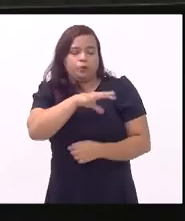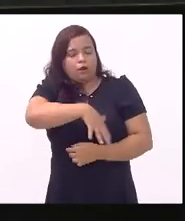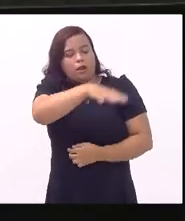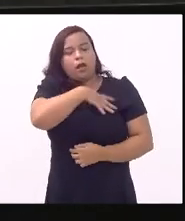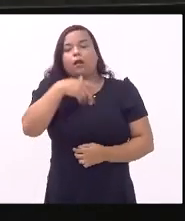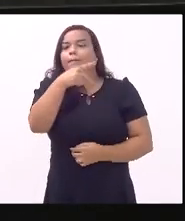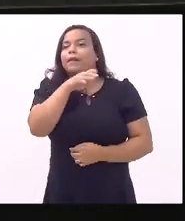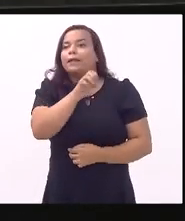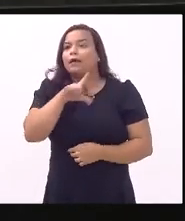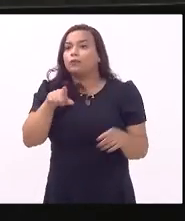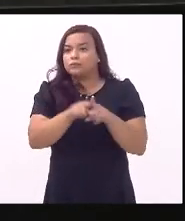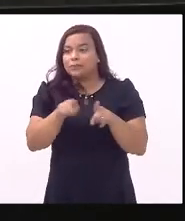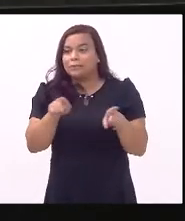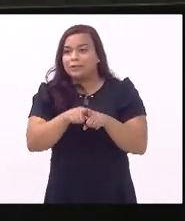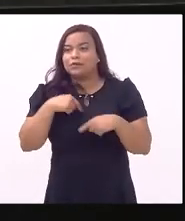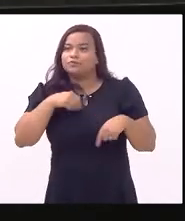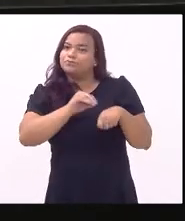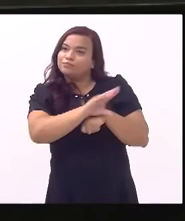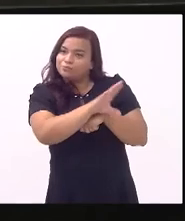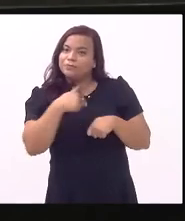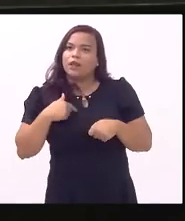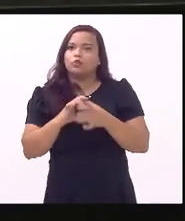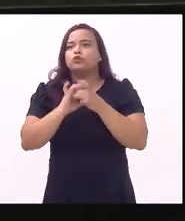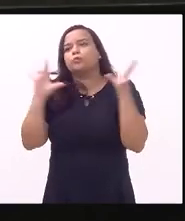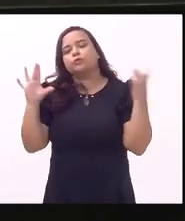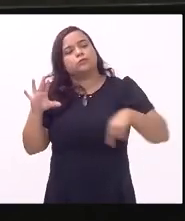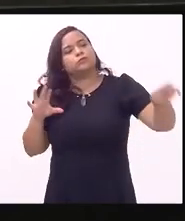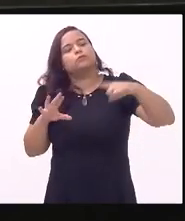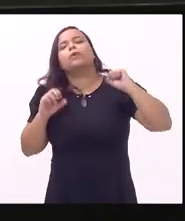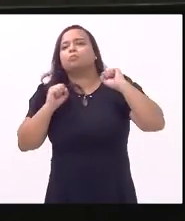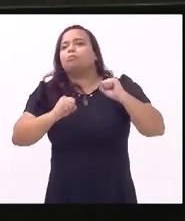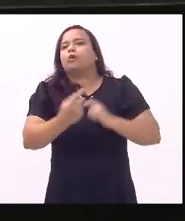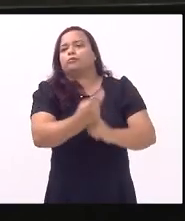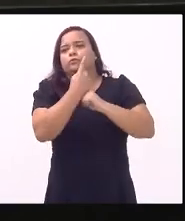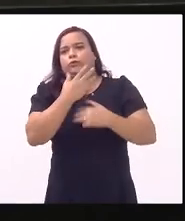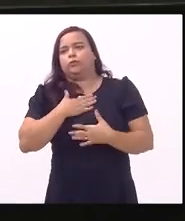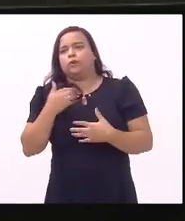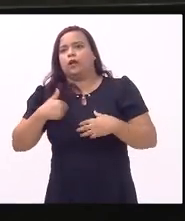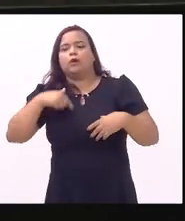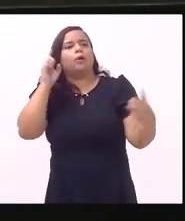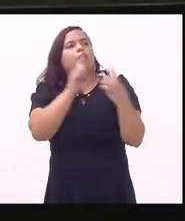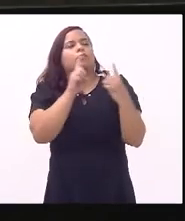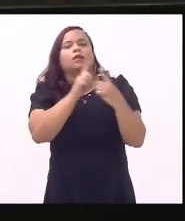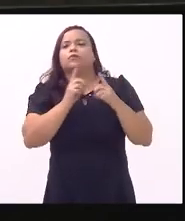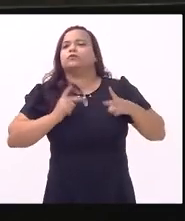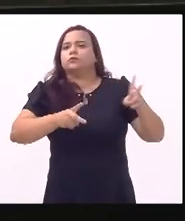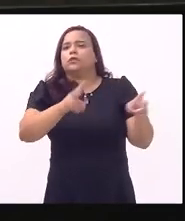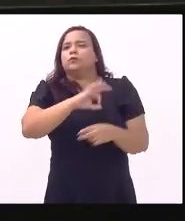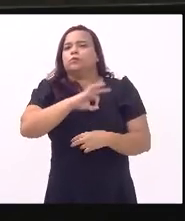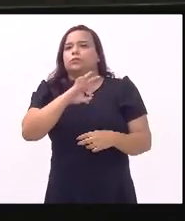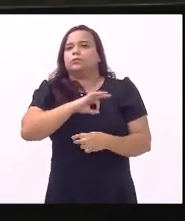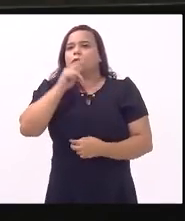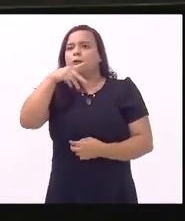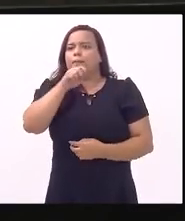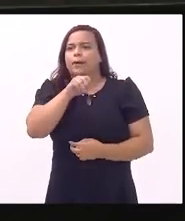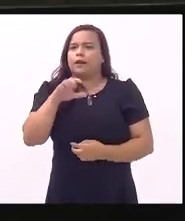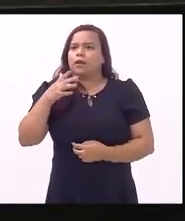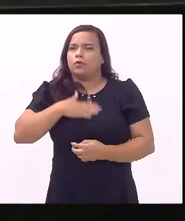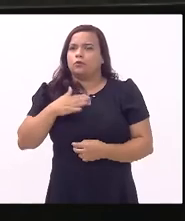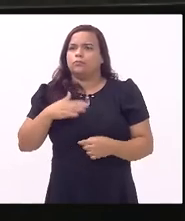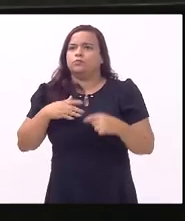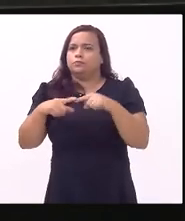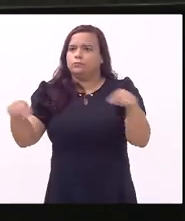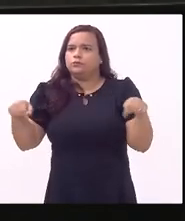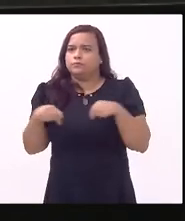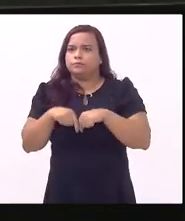para a Polícia Penal é esse eu estou aqui à disposição de vocês eu atendo a todos os policiais penais no meu gabinete na minha